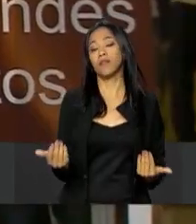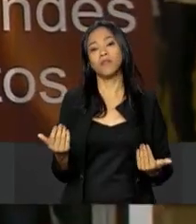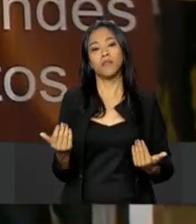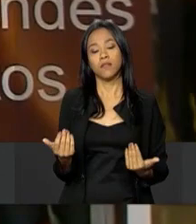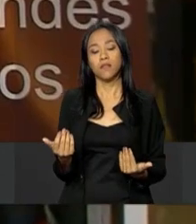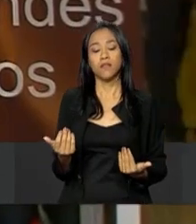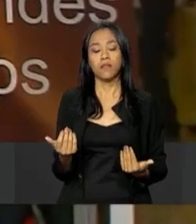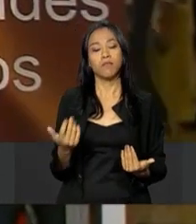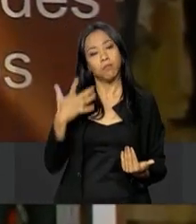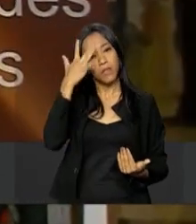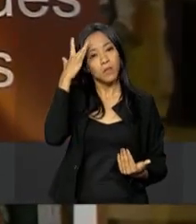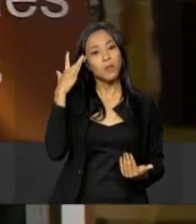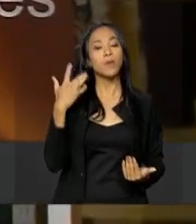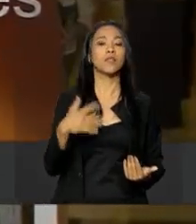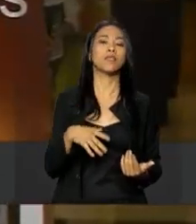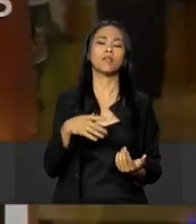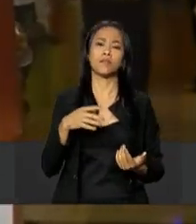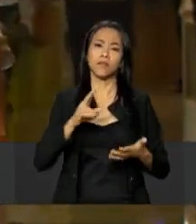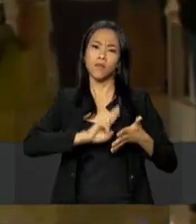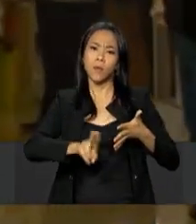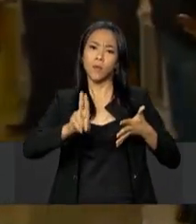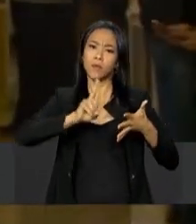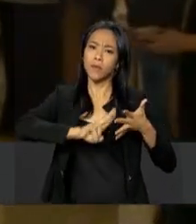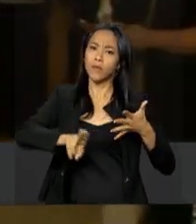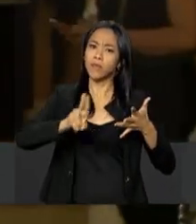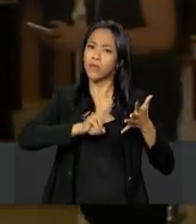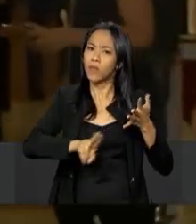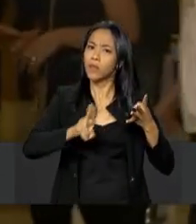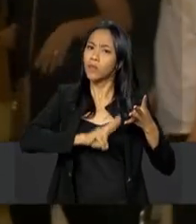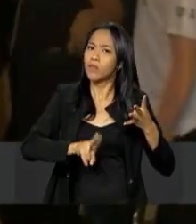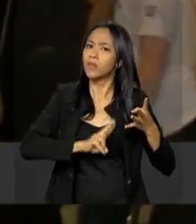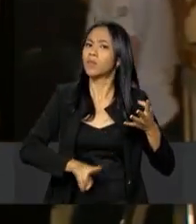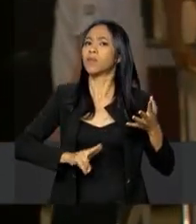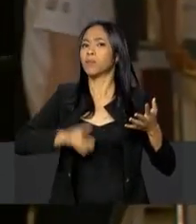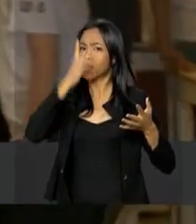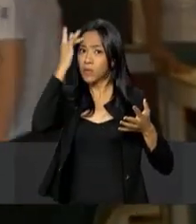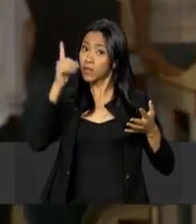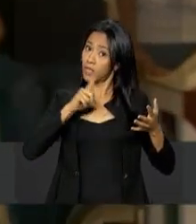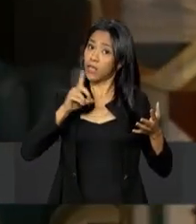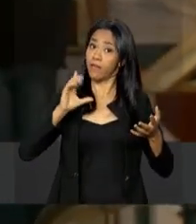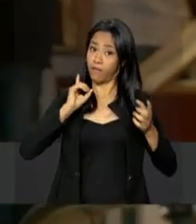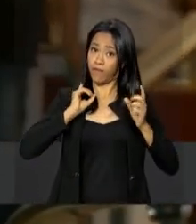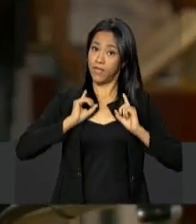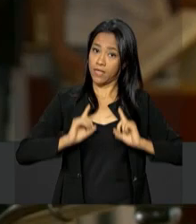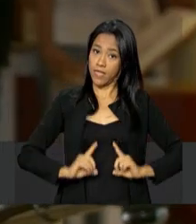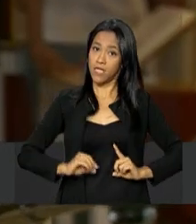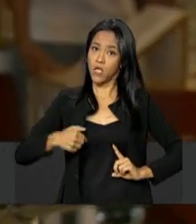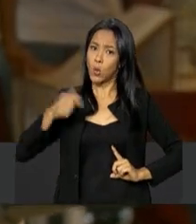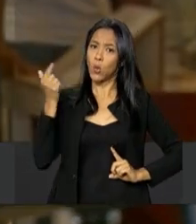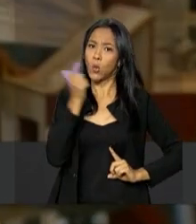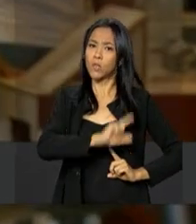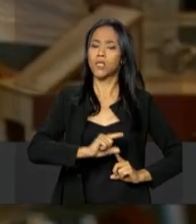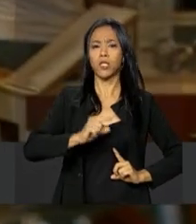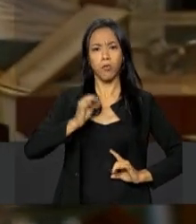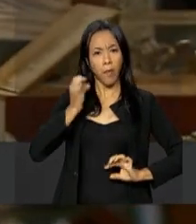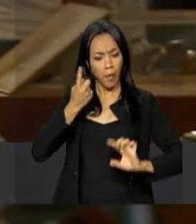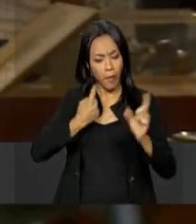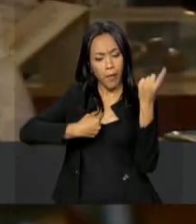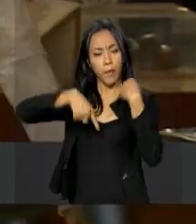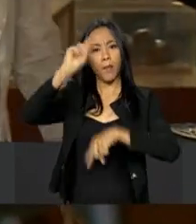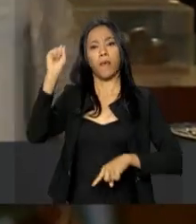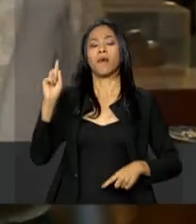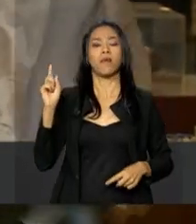renome, aleijadinho. Fala sobre essas pessoas com deficiência que conquistaram o espaço no cenário mundial.